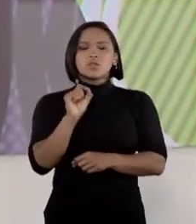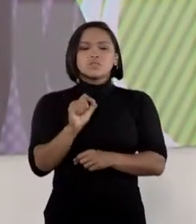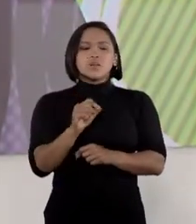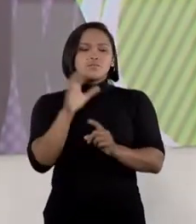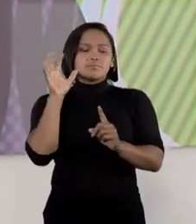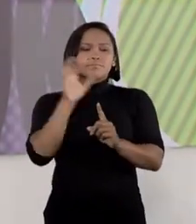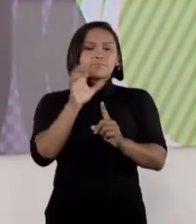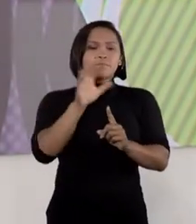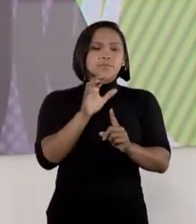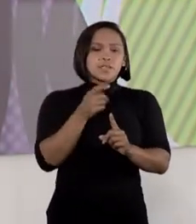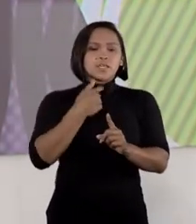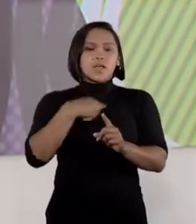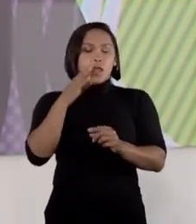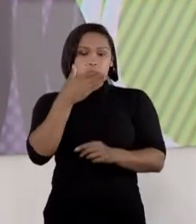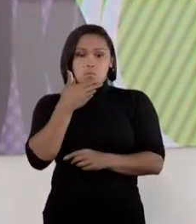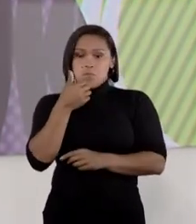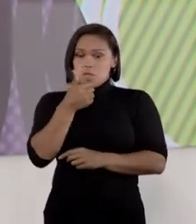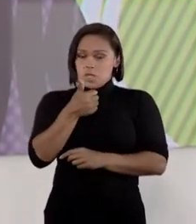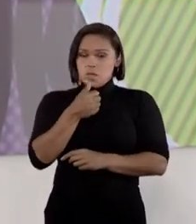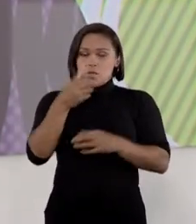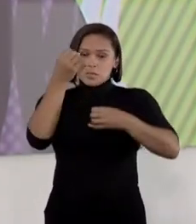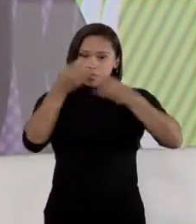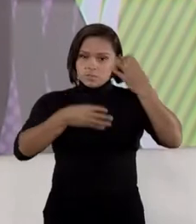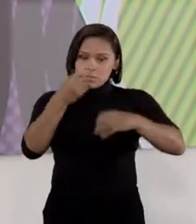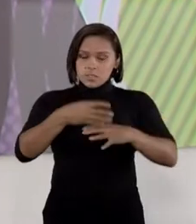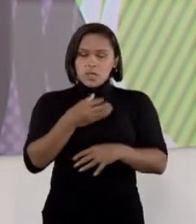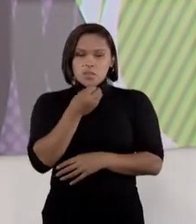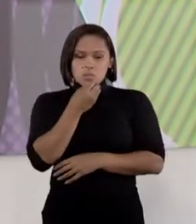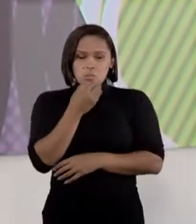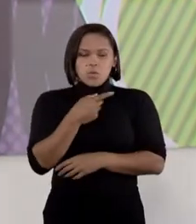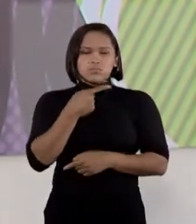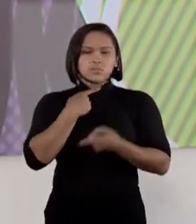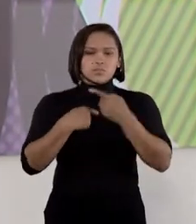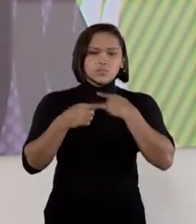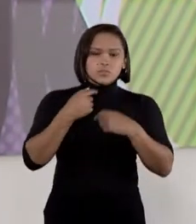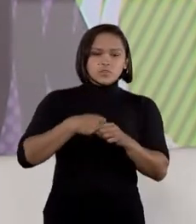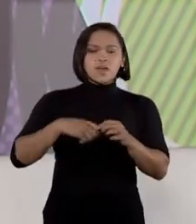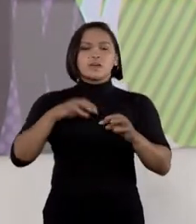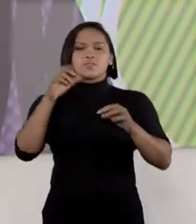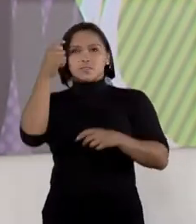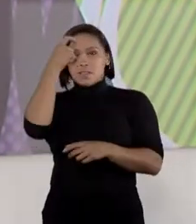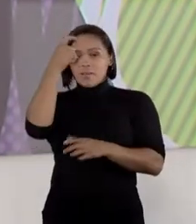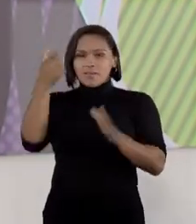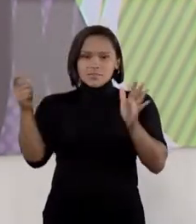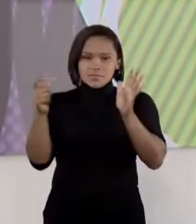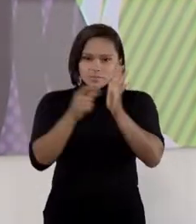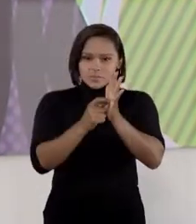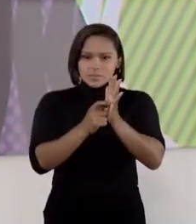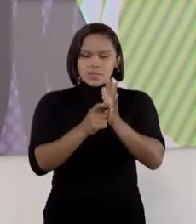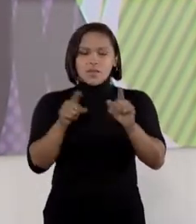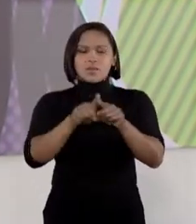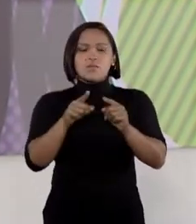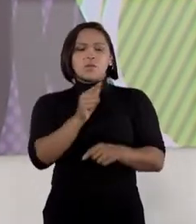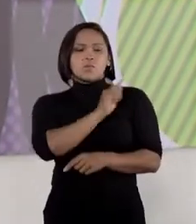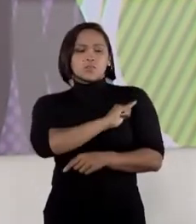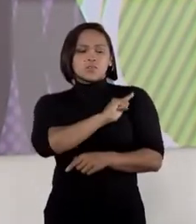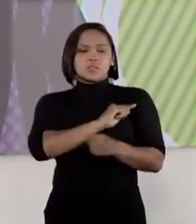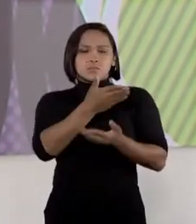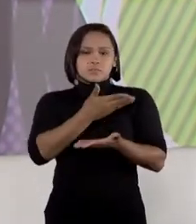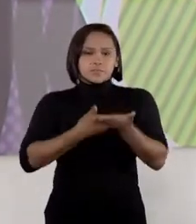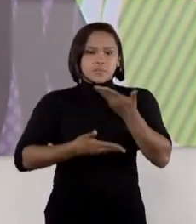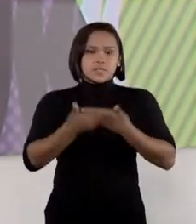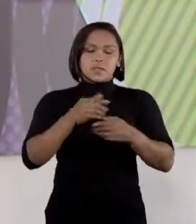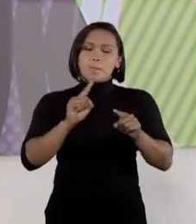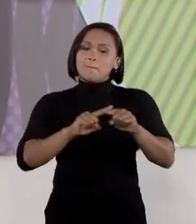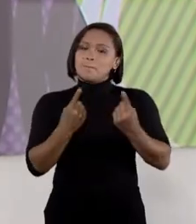atacar, no melhor sentido, a qualidade da inteligência artificial, uma gestão participativa,